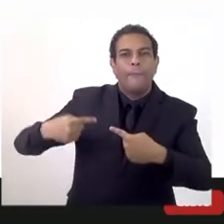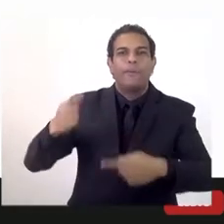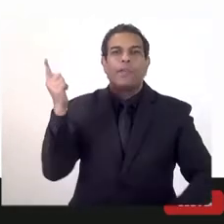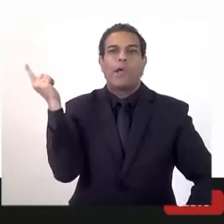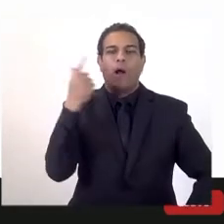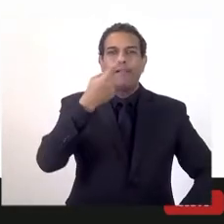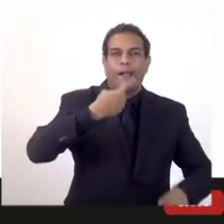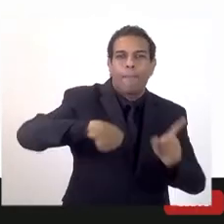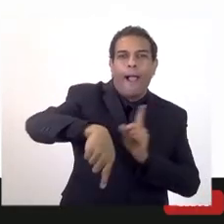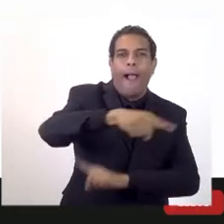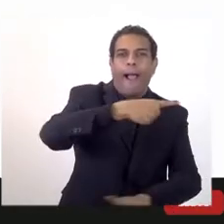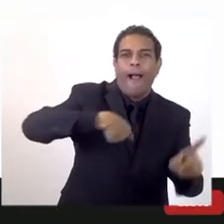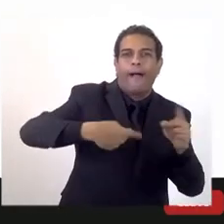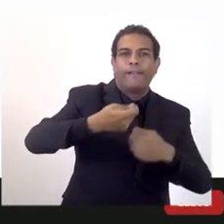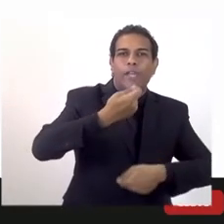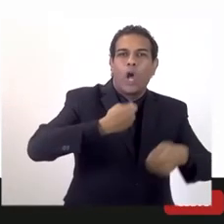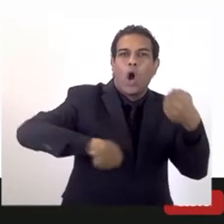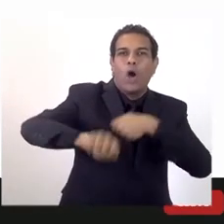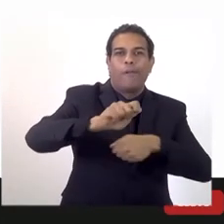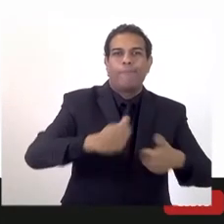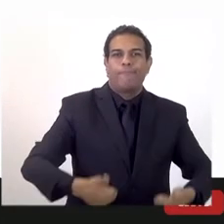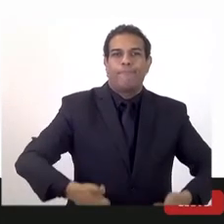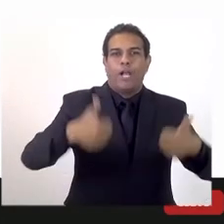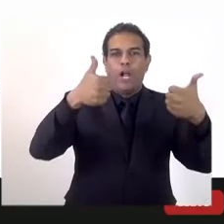virtuoso. Pode, por favor, Mariana.